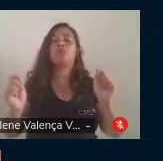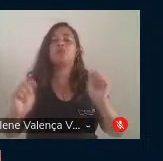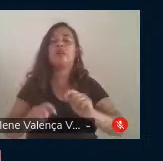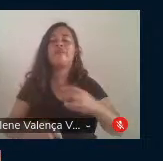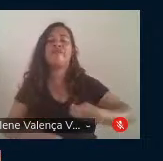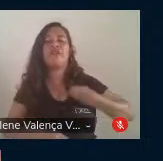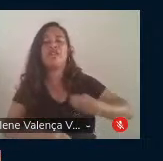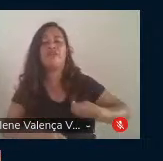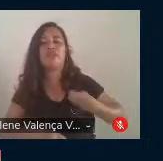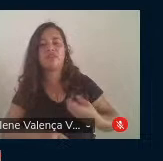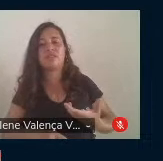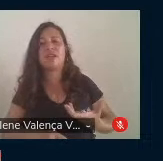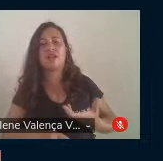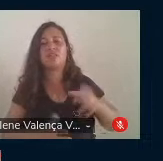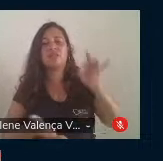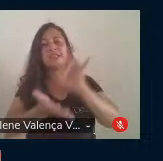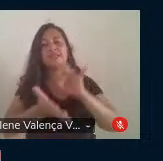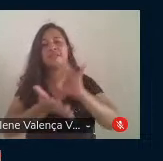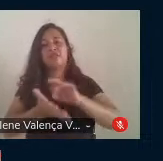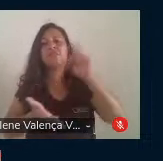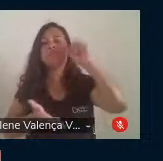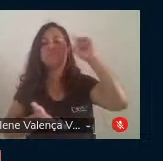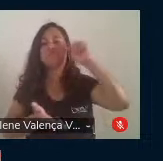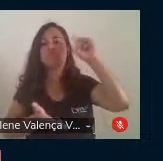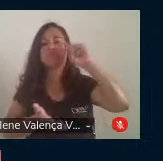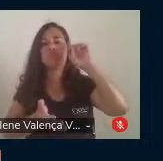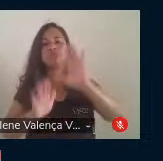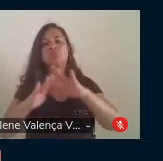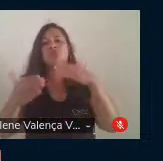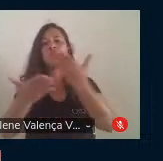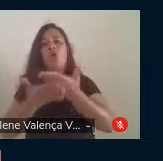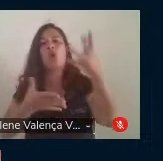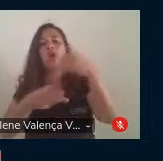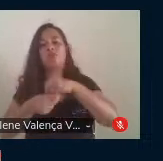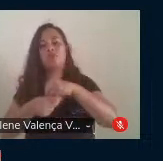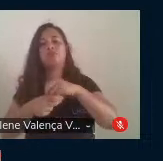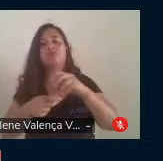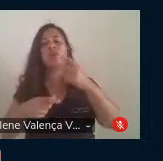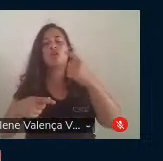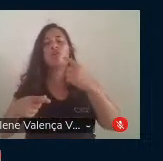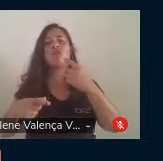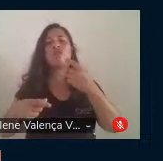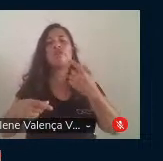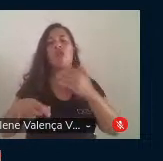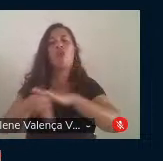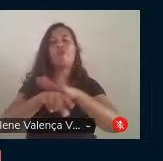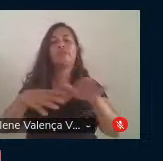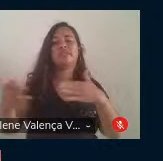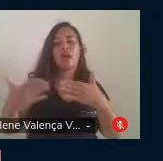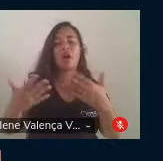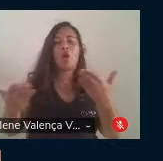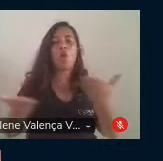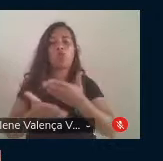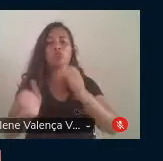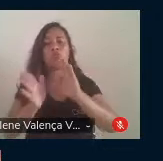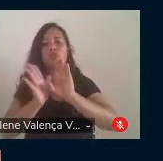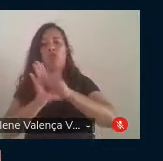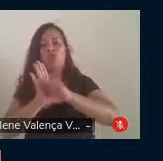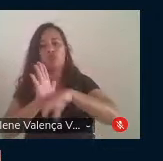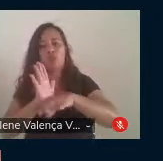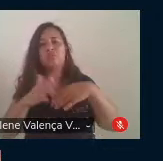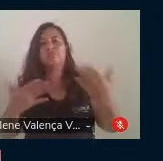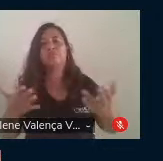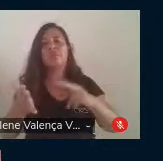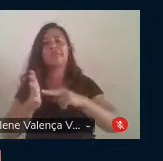de fato no cotidiano de nossa escola. Vamos discutir um pouco sobre alguns desses conceitos e, nesse sentido,